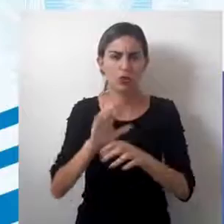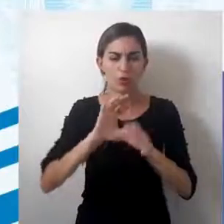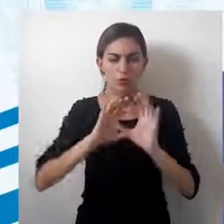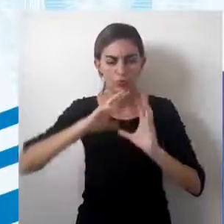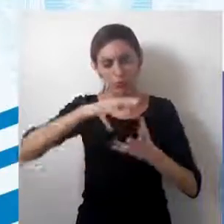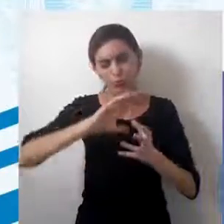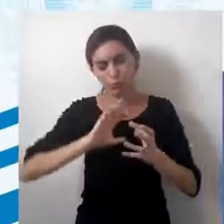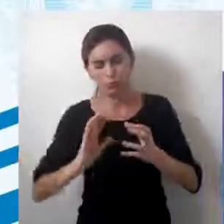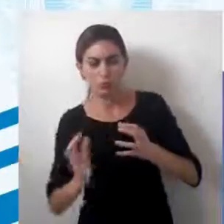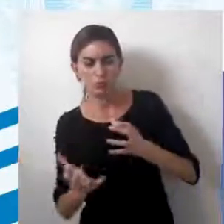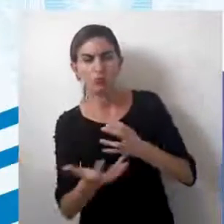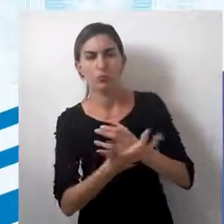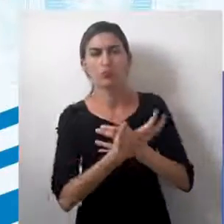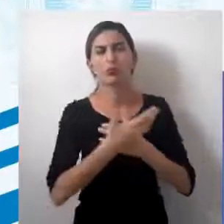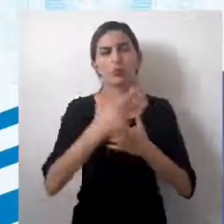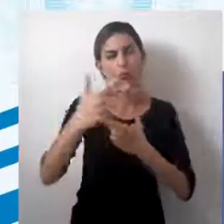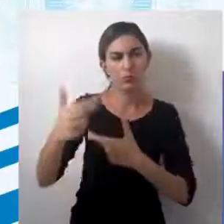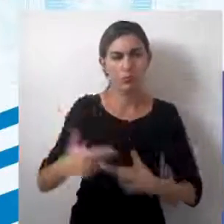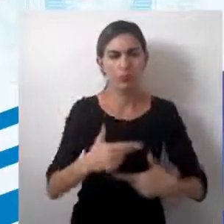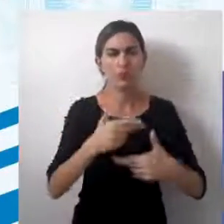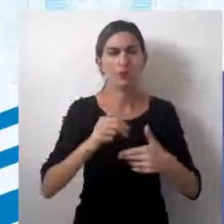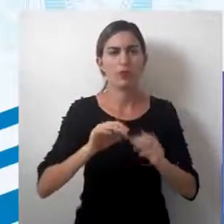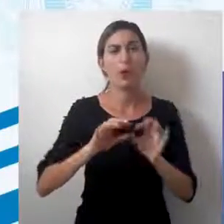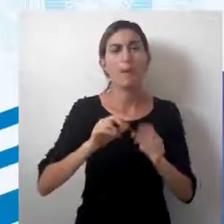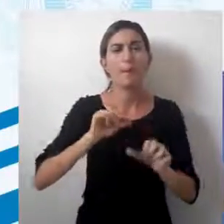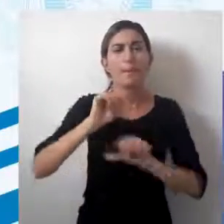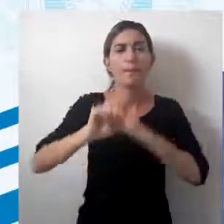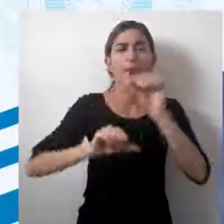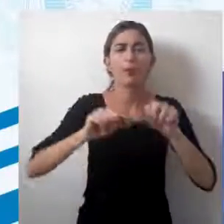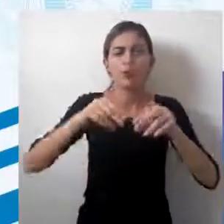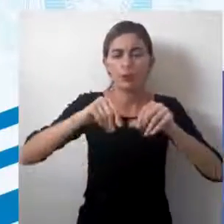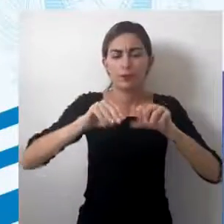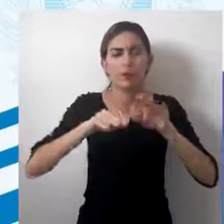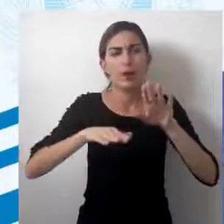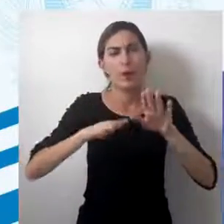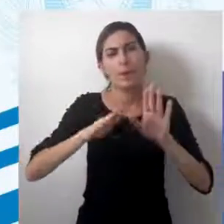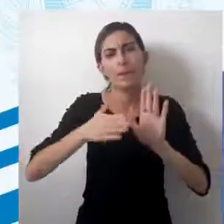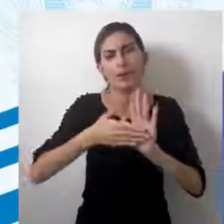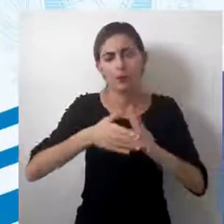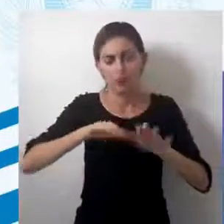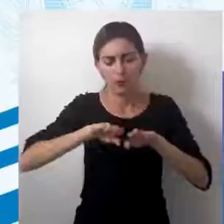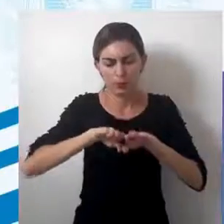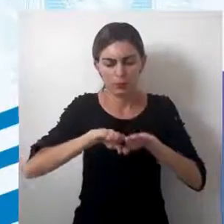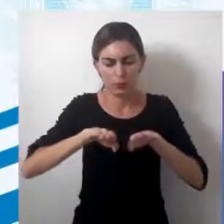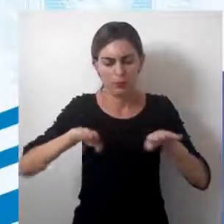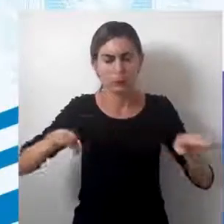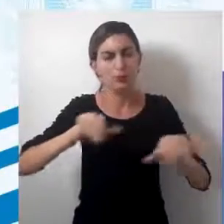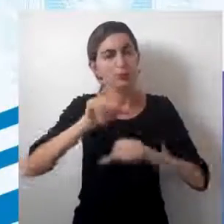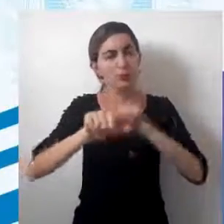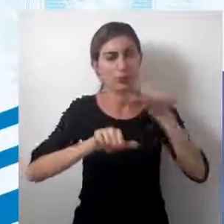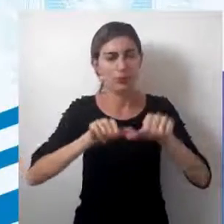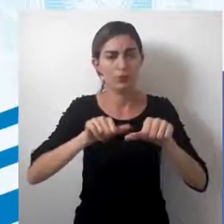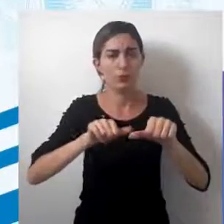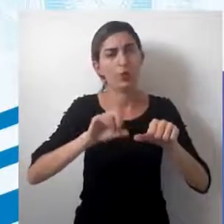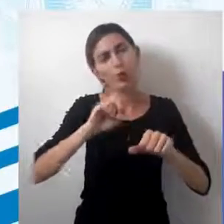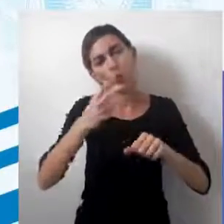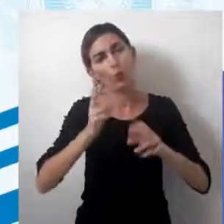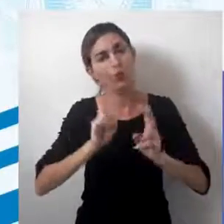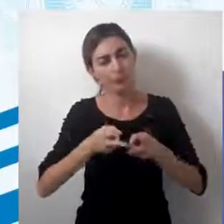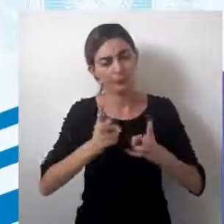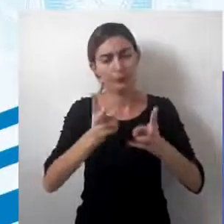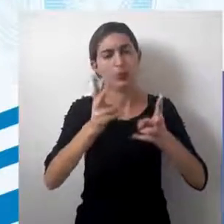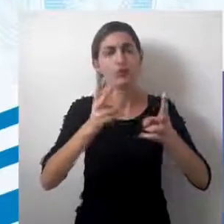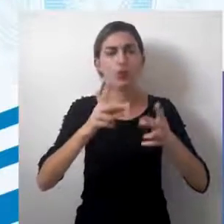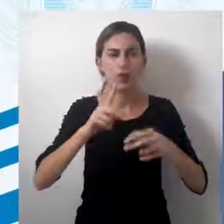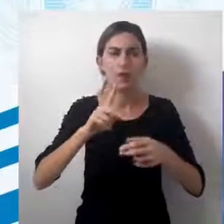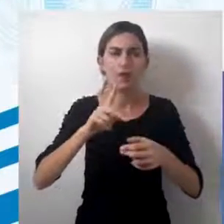continentes, as direções e ângulos, mas altera a proporção da superfície. E ela pode ser equivalente, onde ela preserva o tamanho